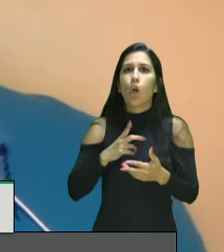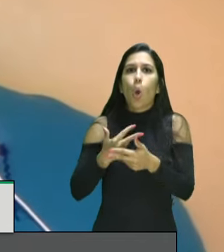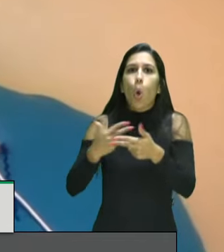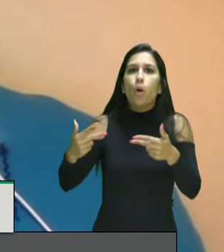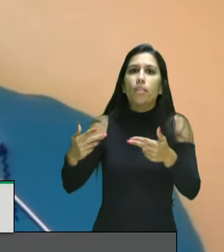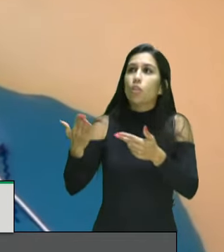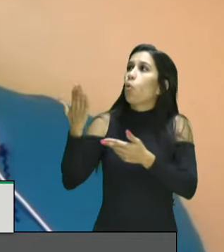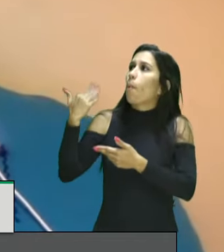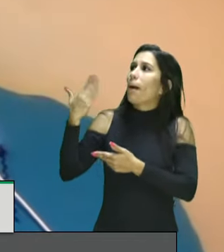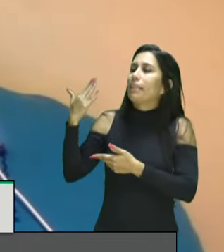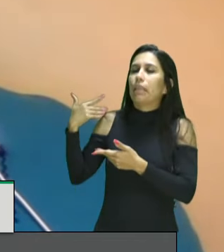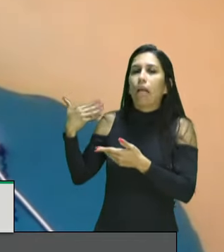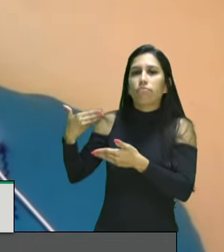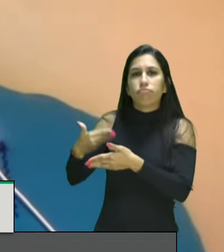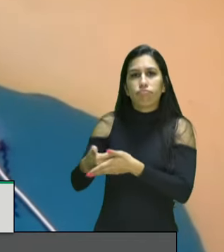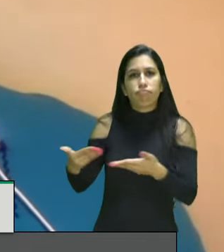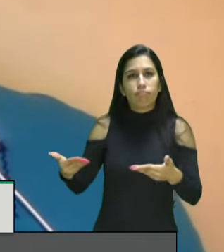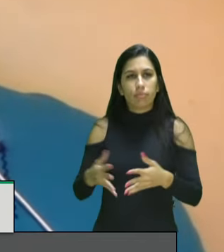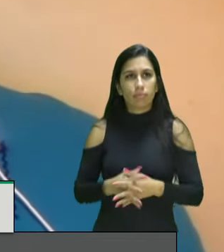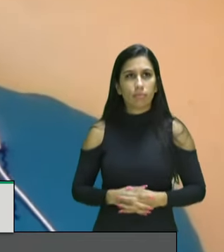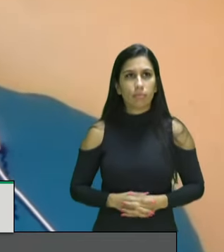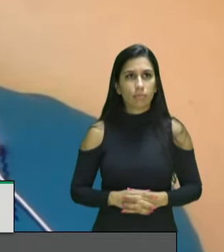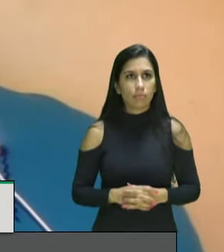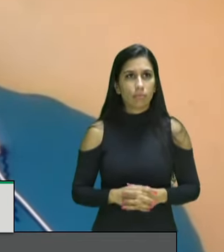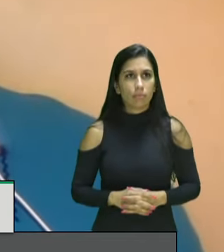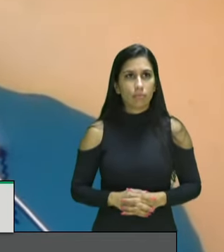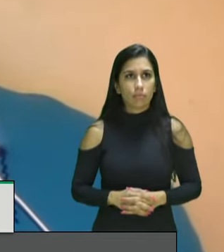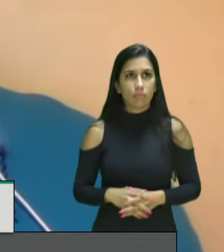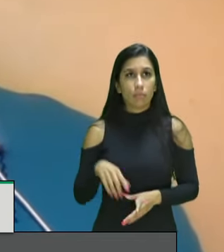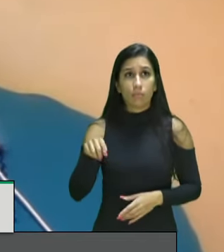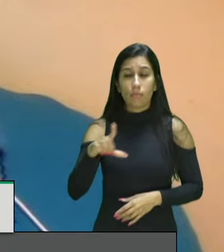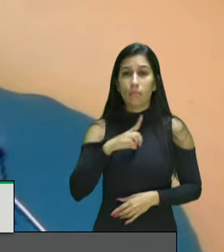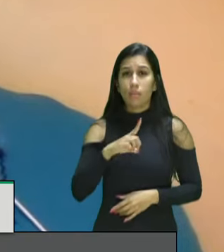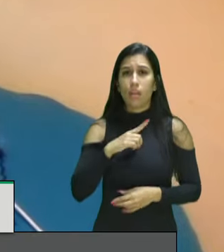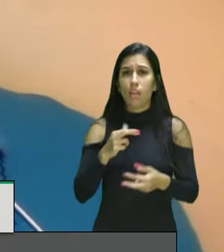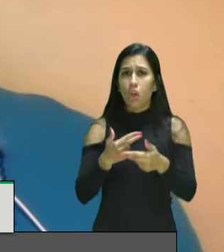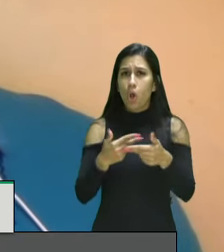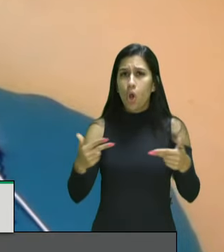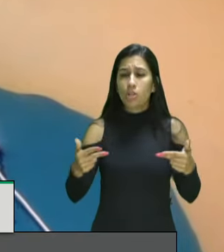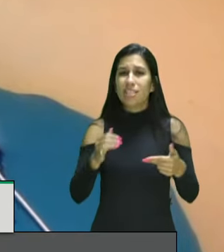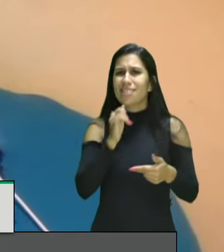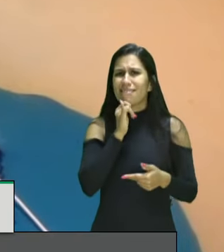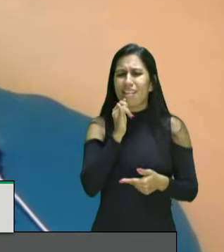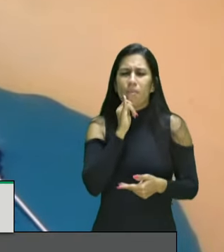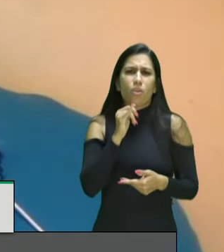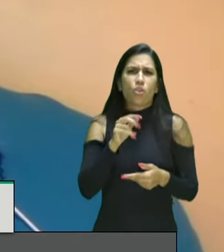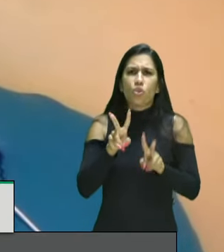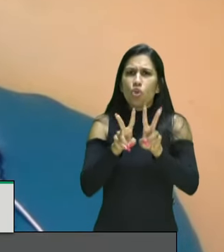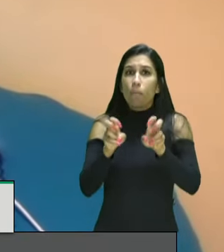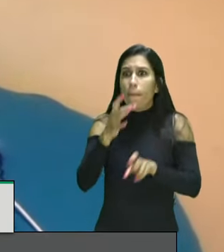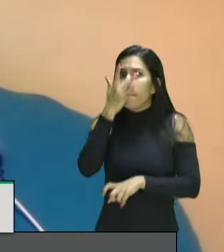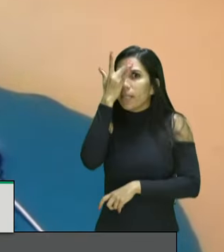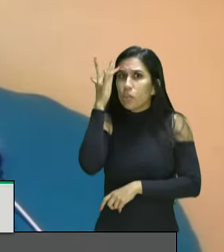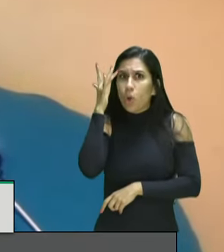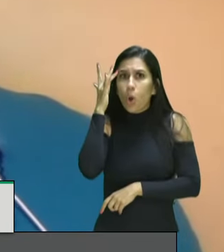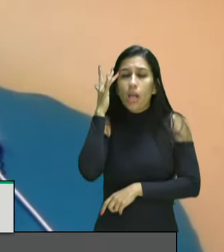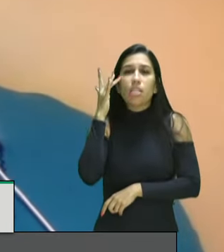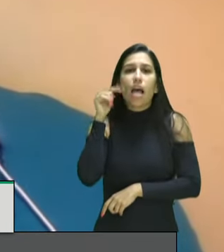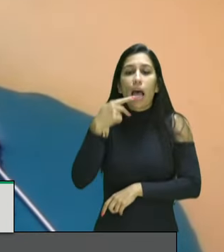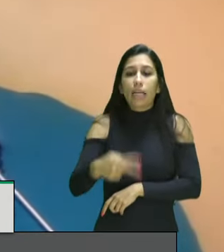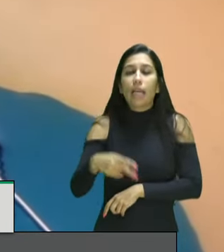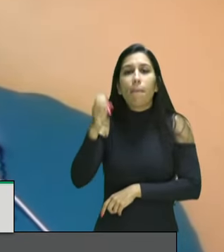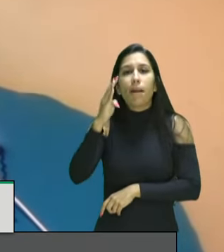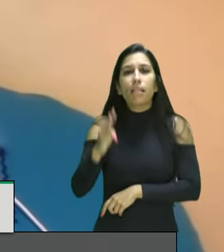entretanto essa mesma relatora levantou que situações objetivas como um jovem morto ser assassinado a cada 20 minutos no Brasil